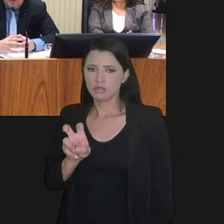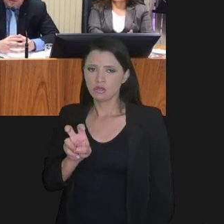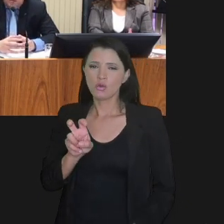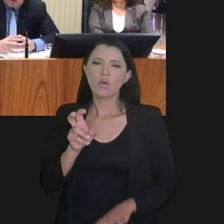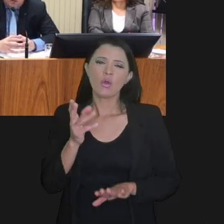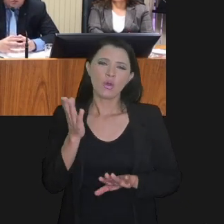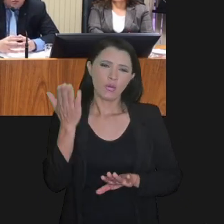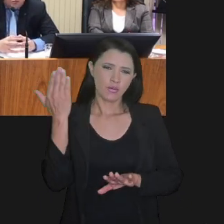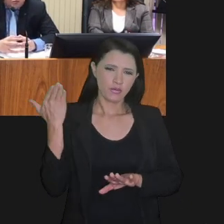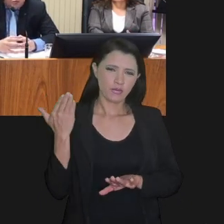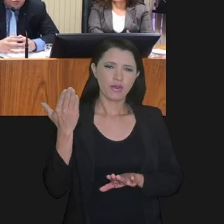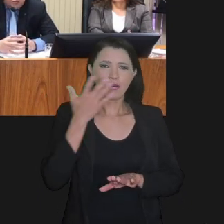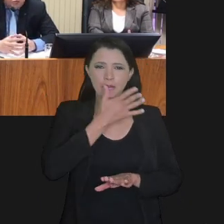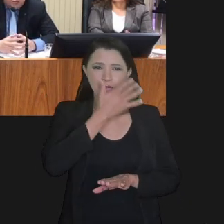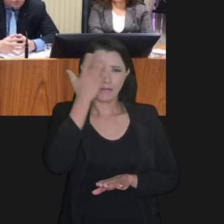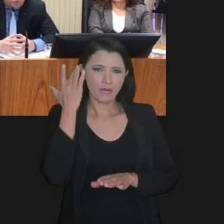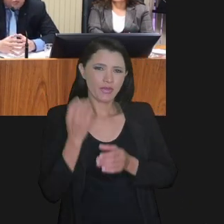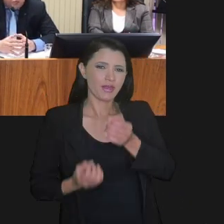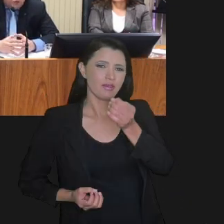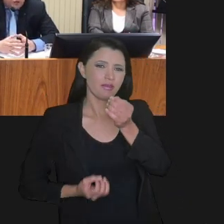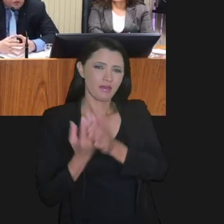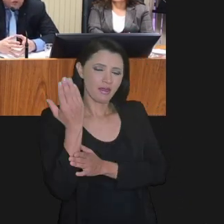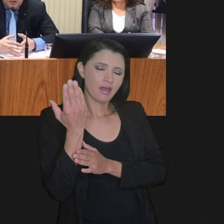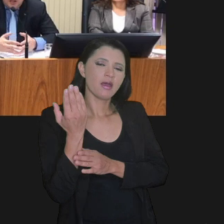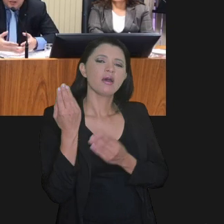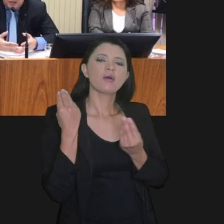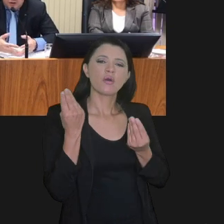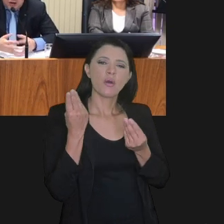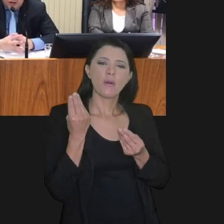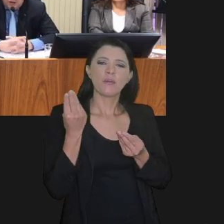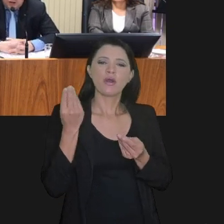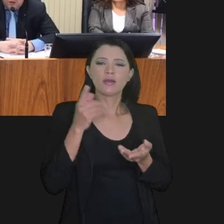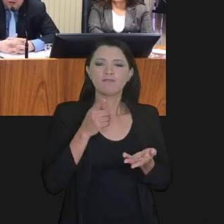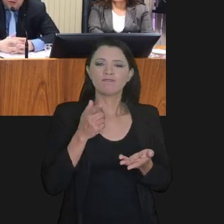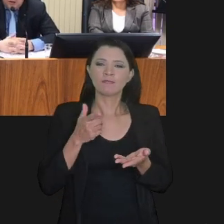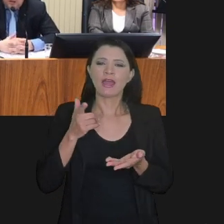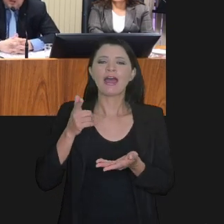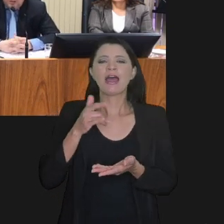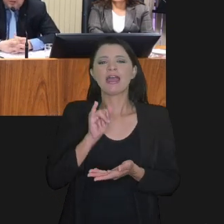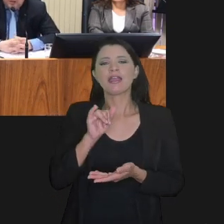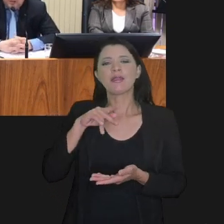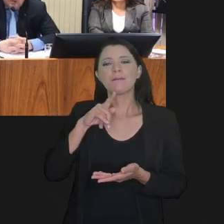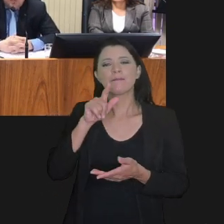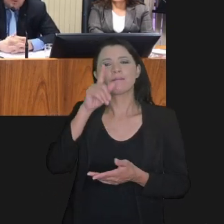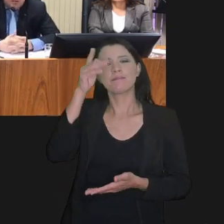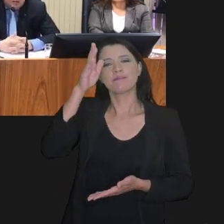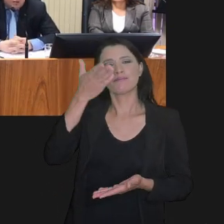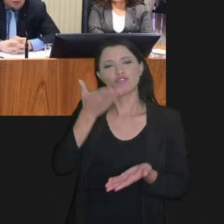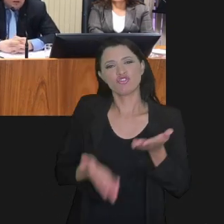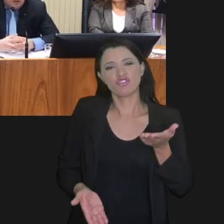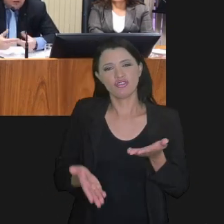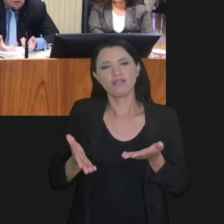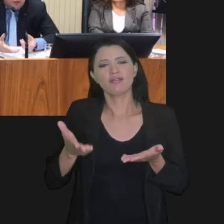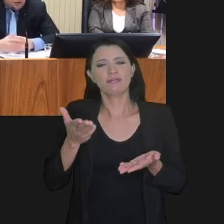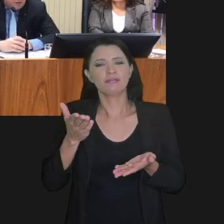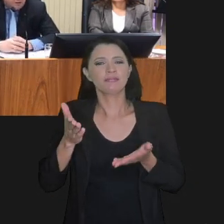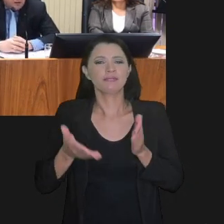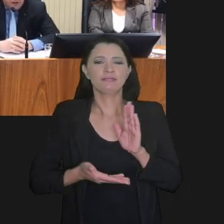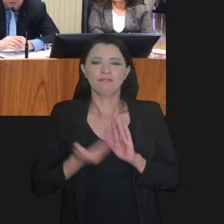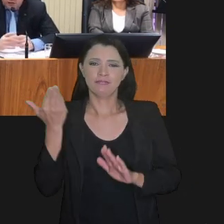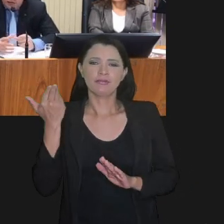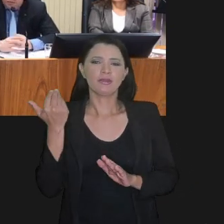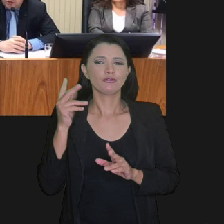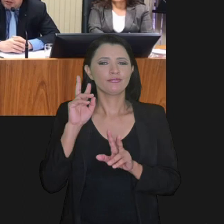exatamente quando o contencioso é instaurado através da apresentação da impugnação, nós já